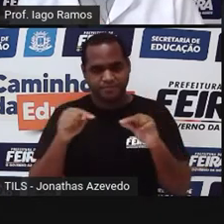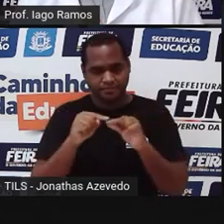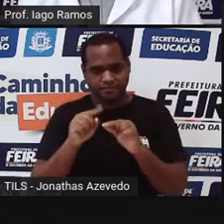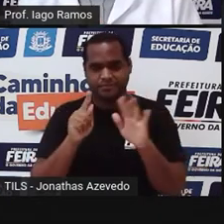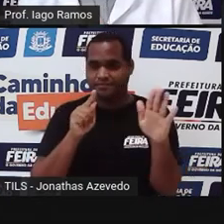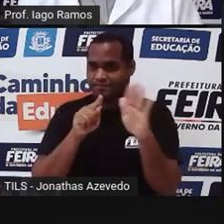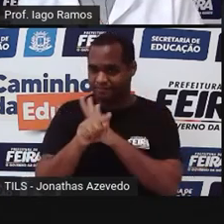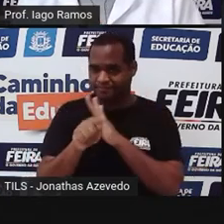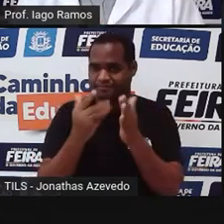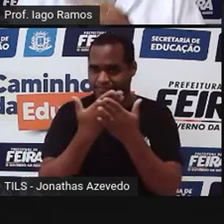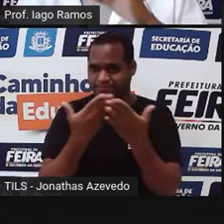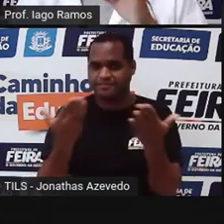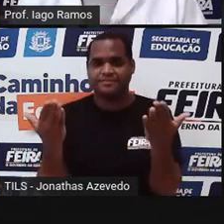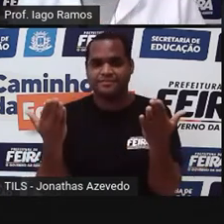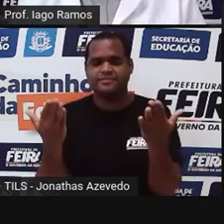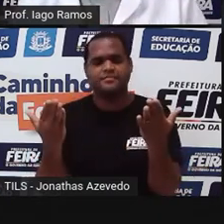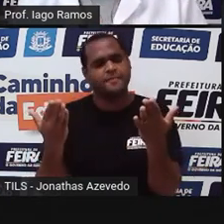perguntas